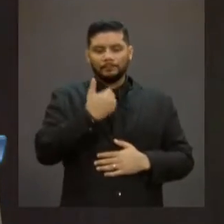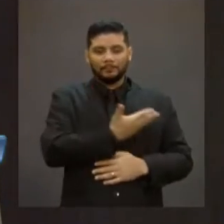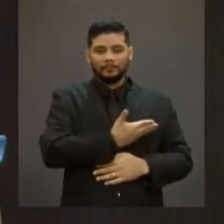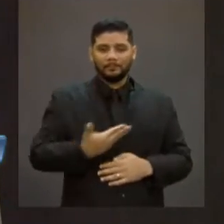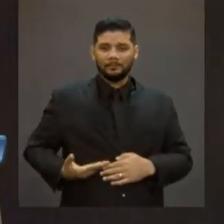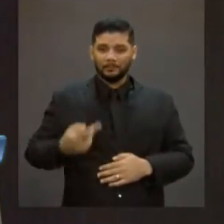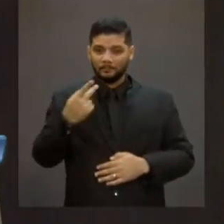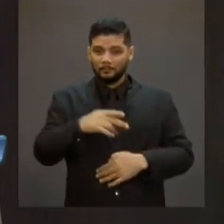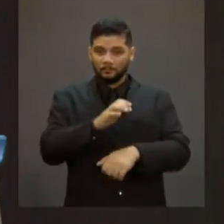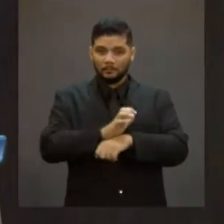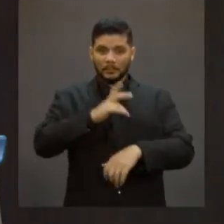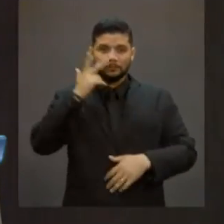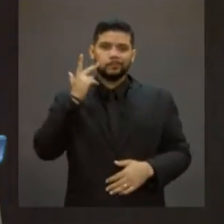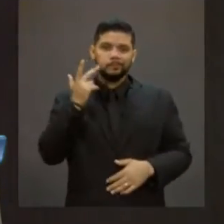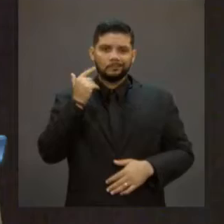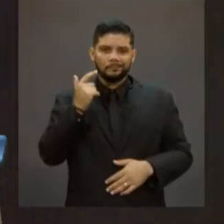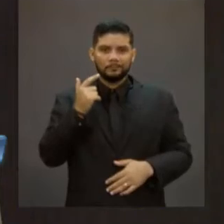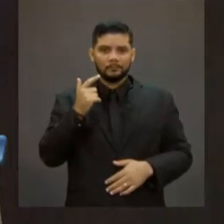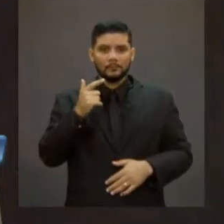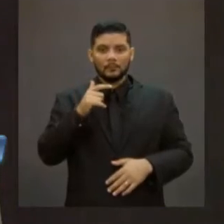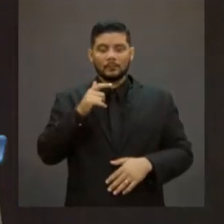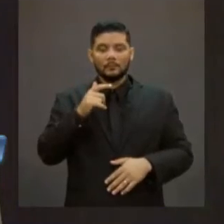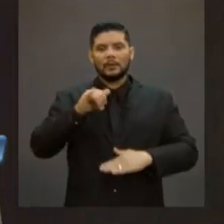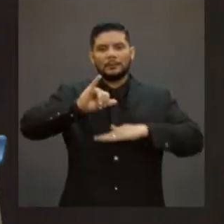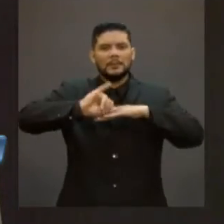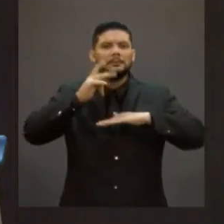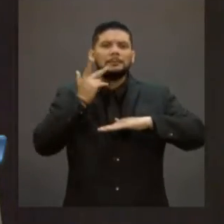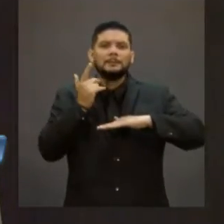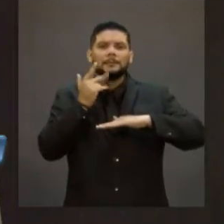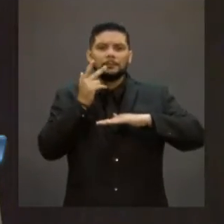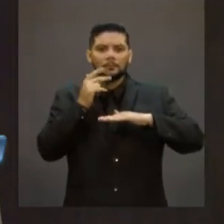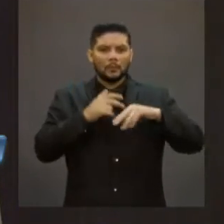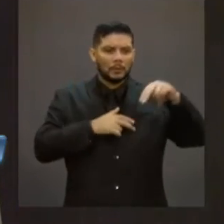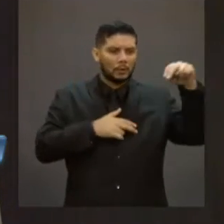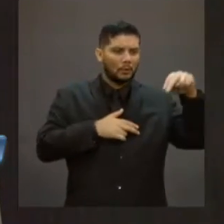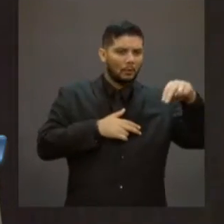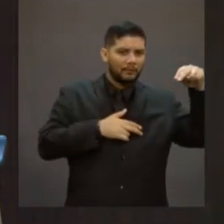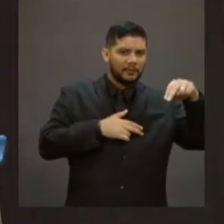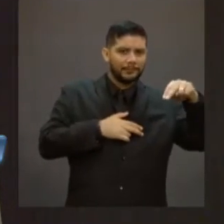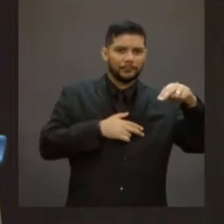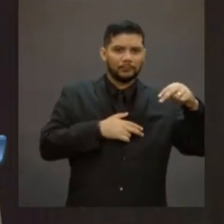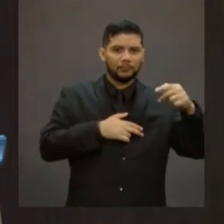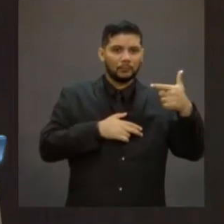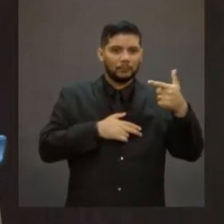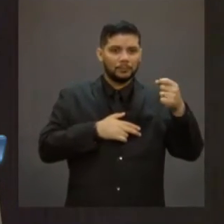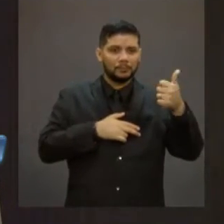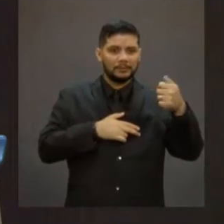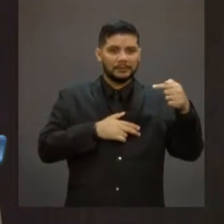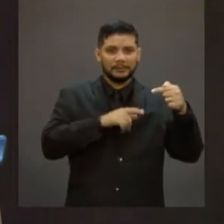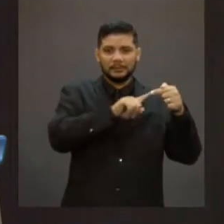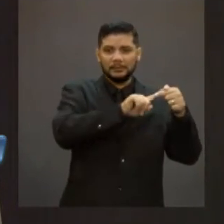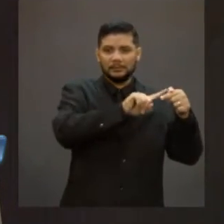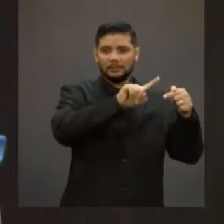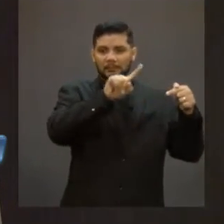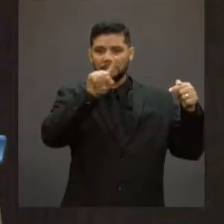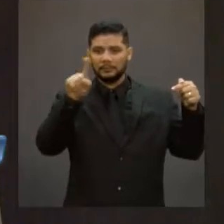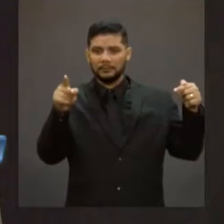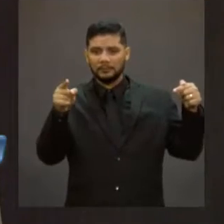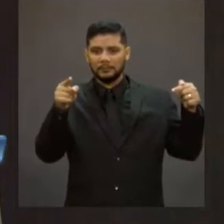do Ceará e Fortaleza, em especial, entre novembro de 2017 e julho do